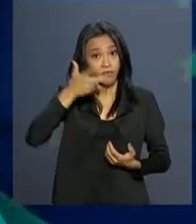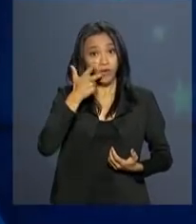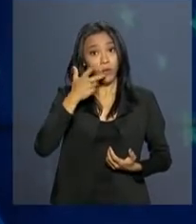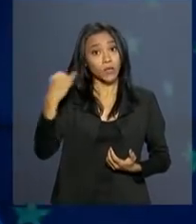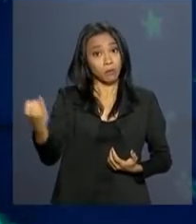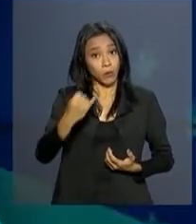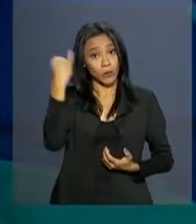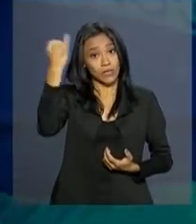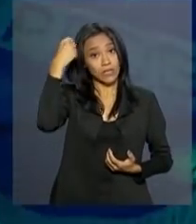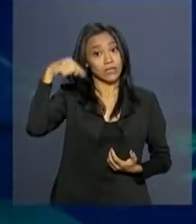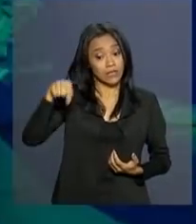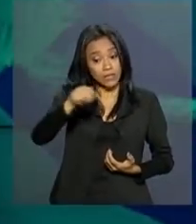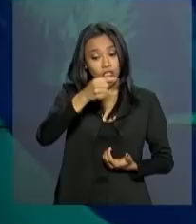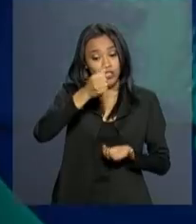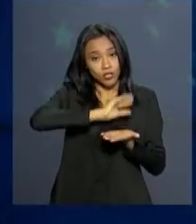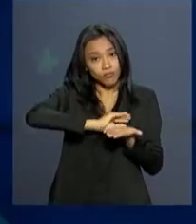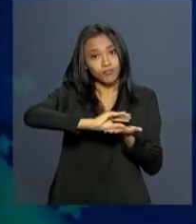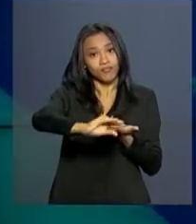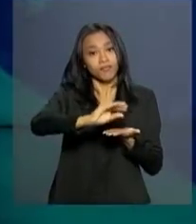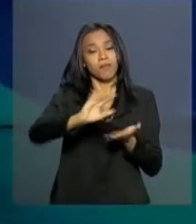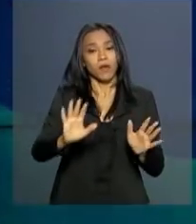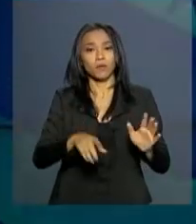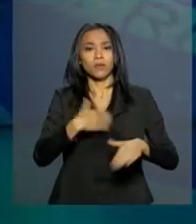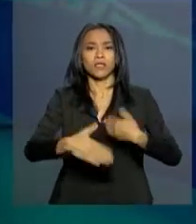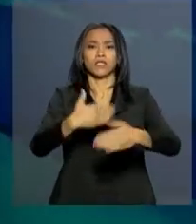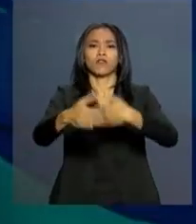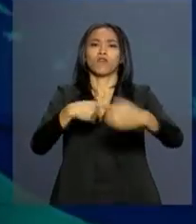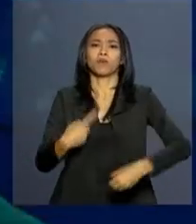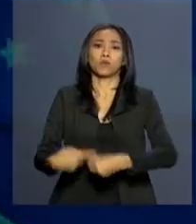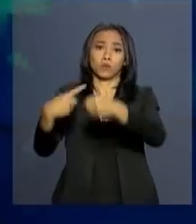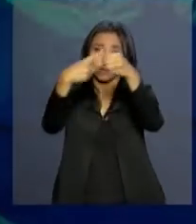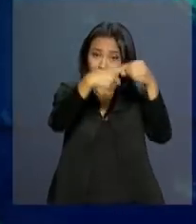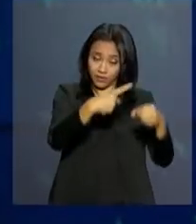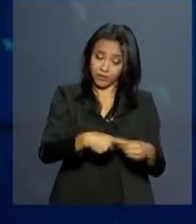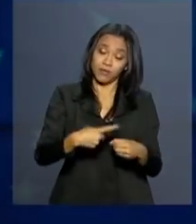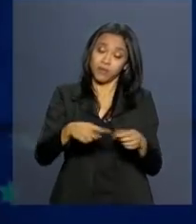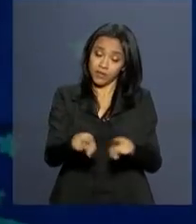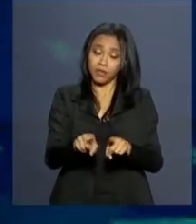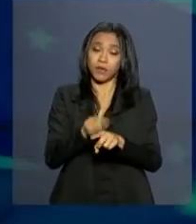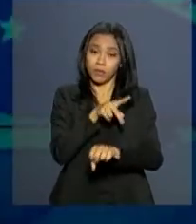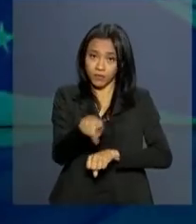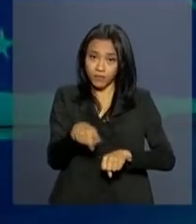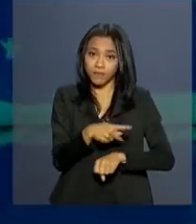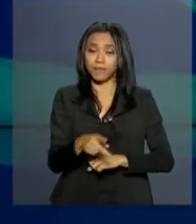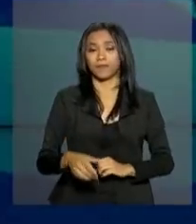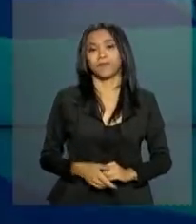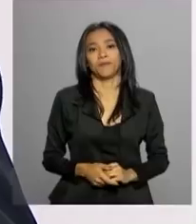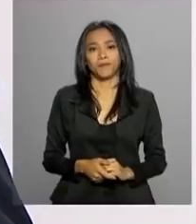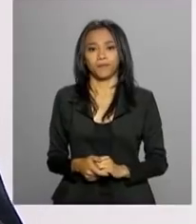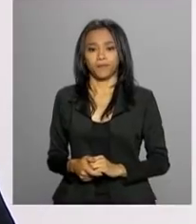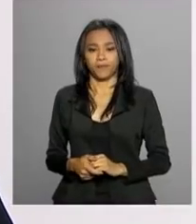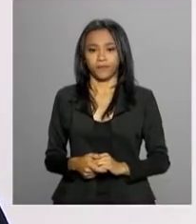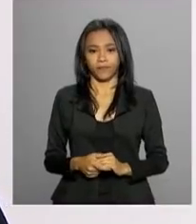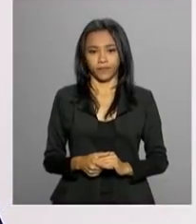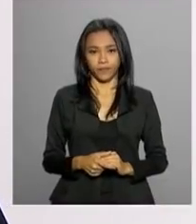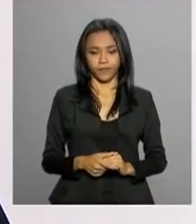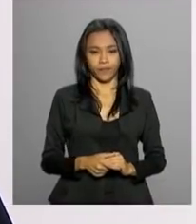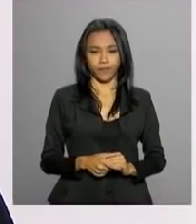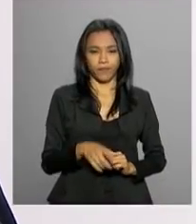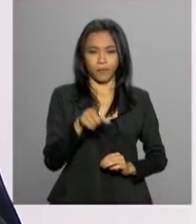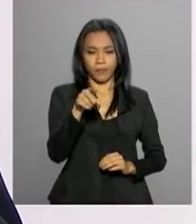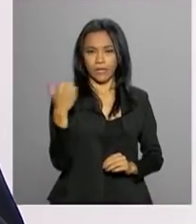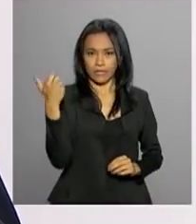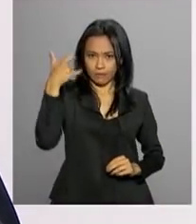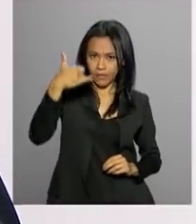importância desses investimentos para o desenvolvimento dos municípios e também do país. O